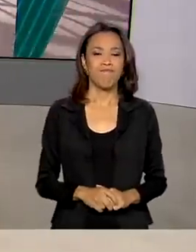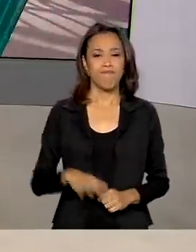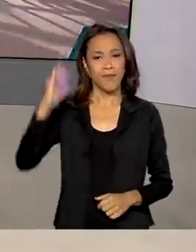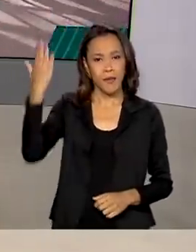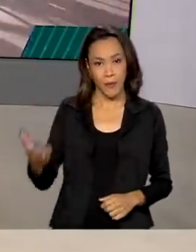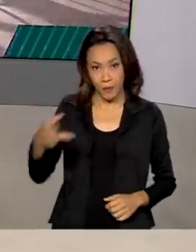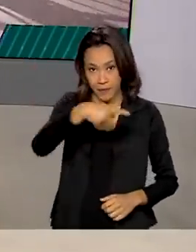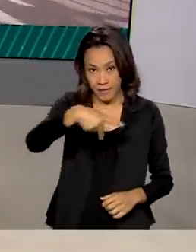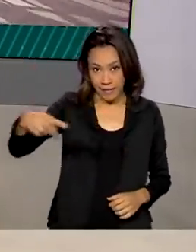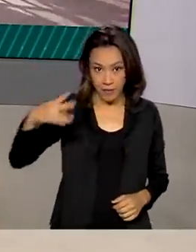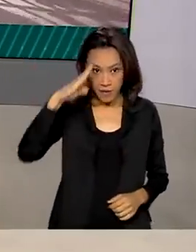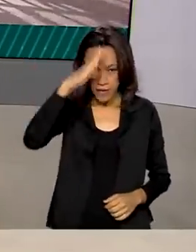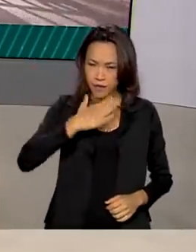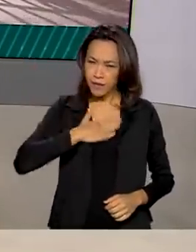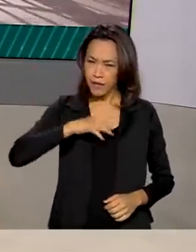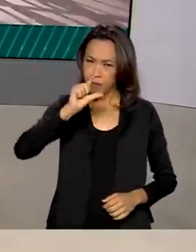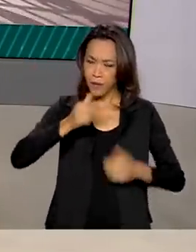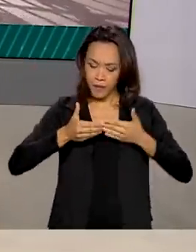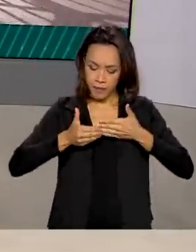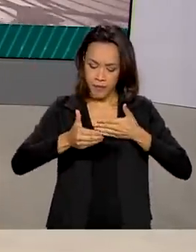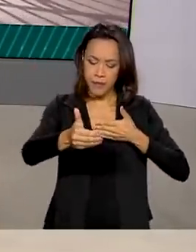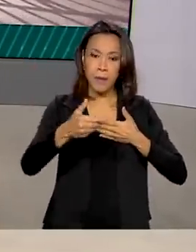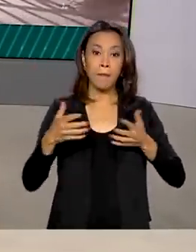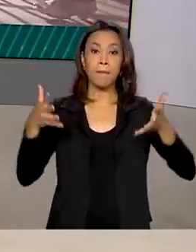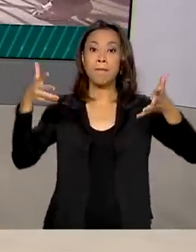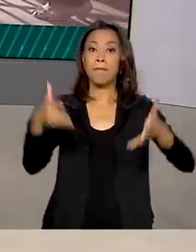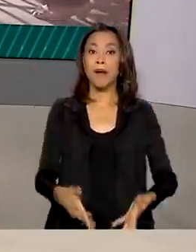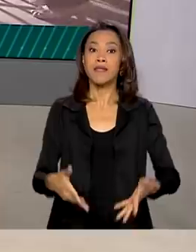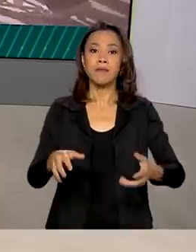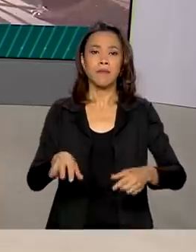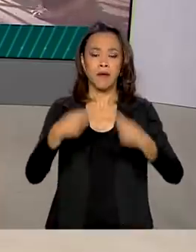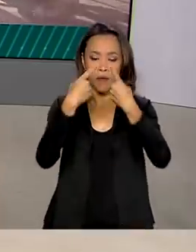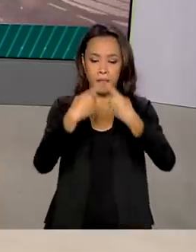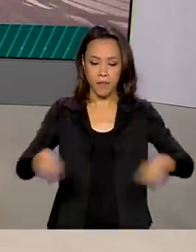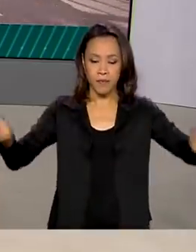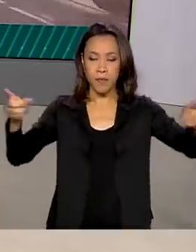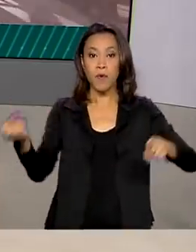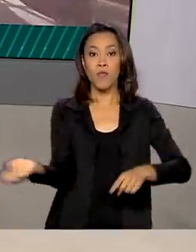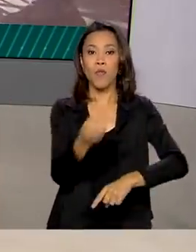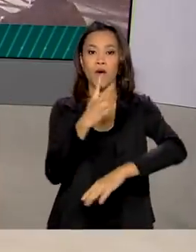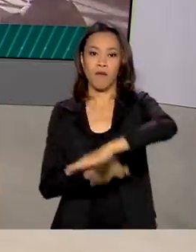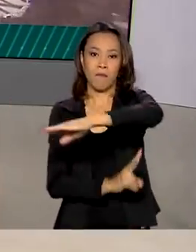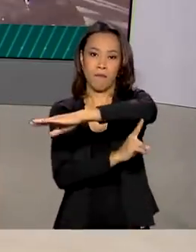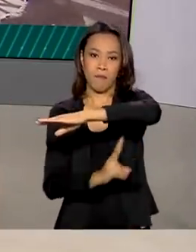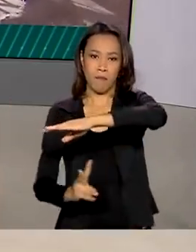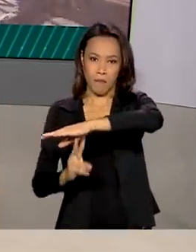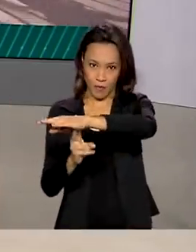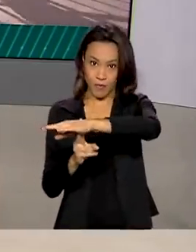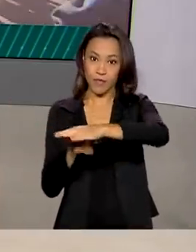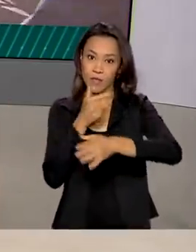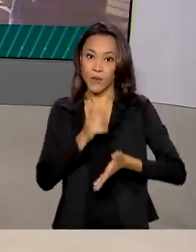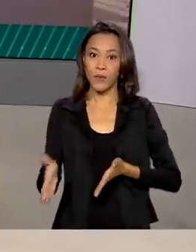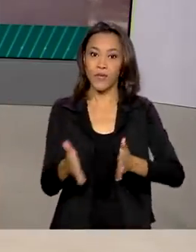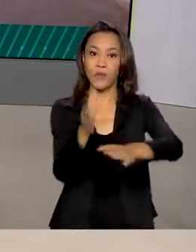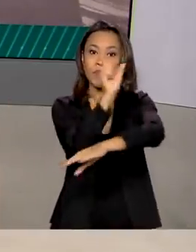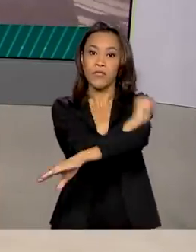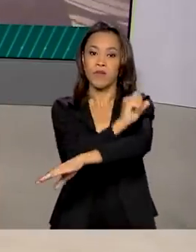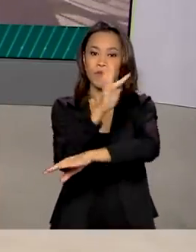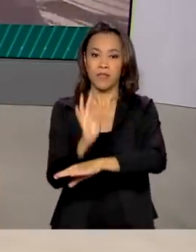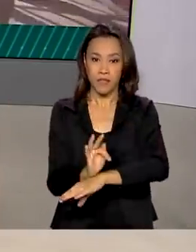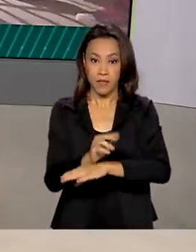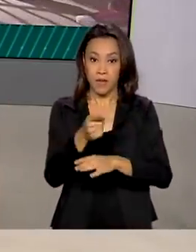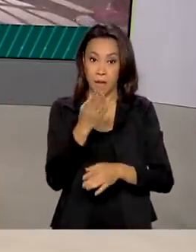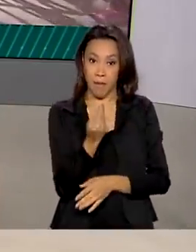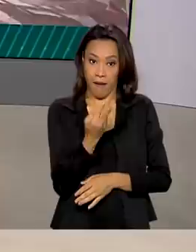Bolsonaro participa daqui a pouco da abertura de tráfego da nova ponte sobre o rio São Francisco. Ela fica na BR